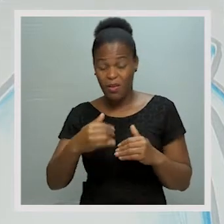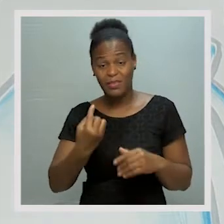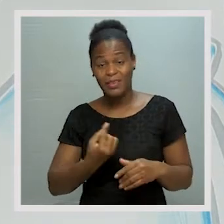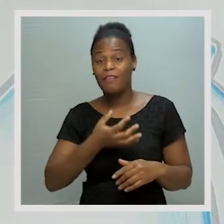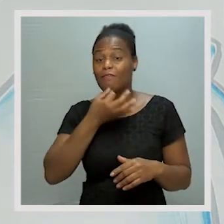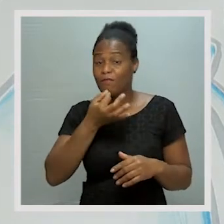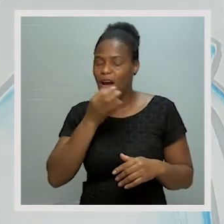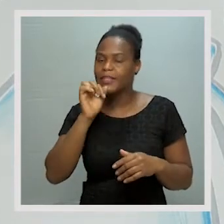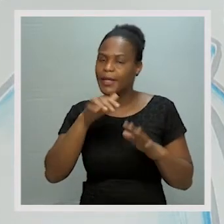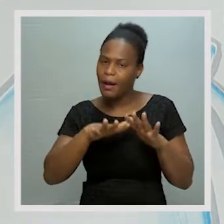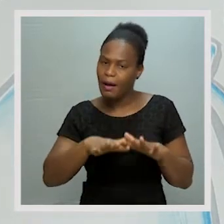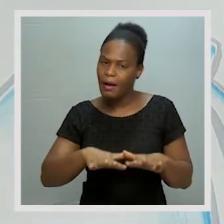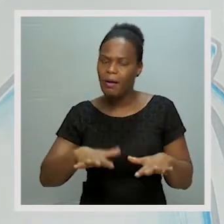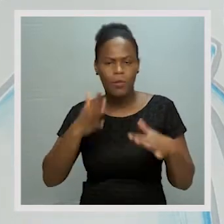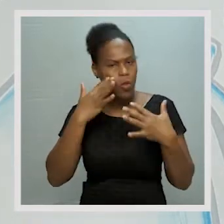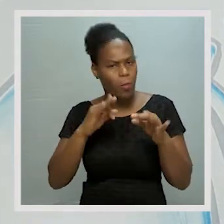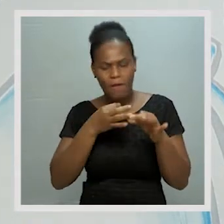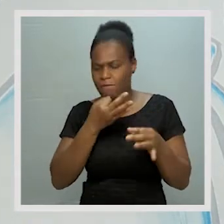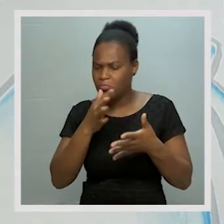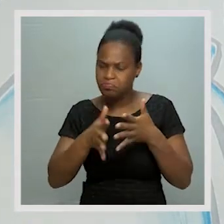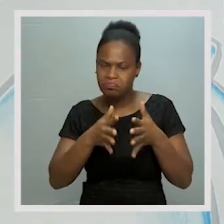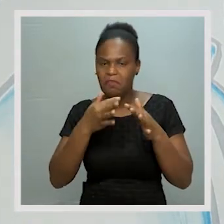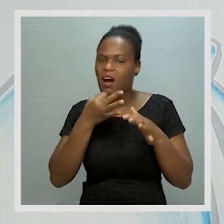falar de forma suave, normal.